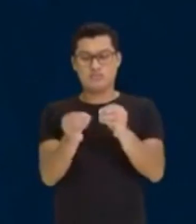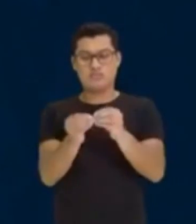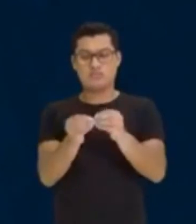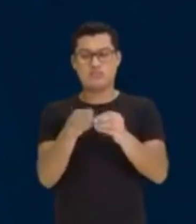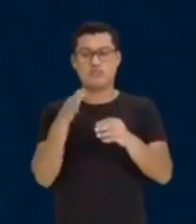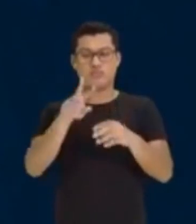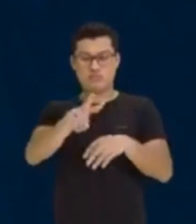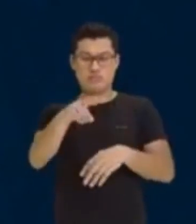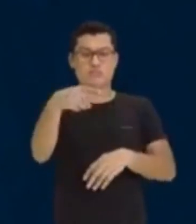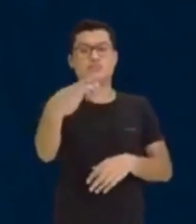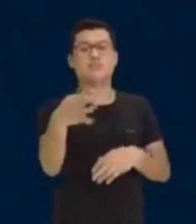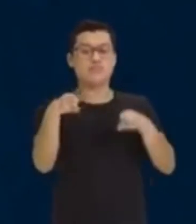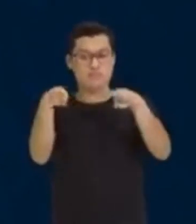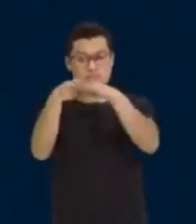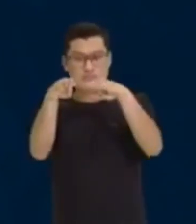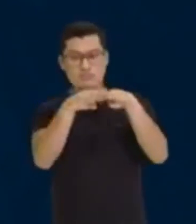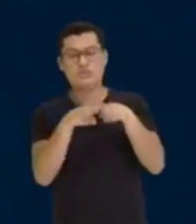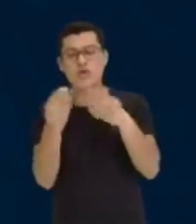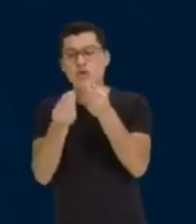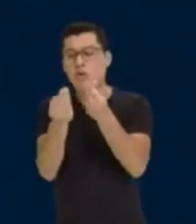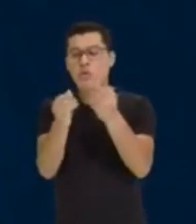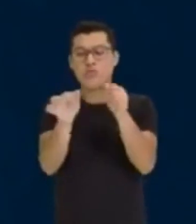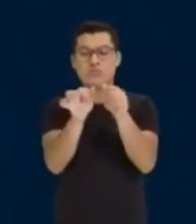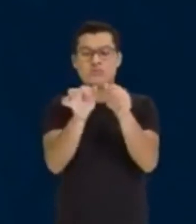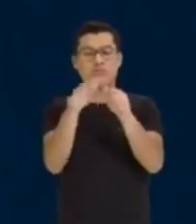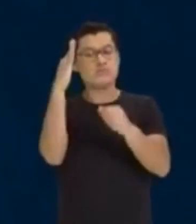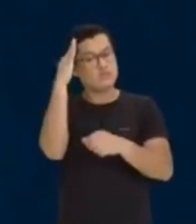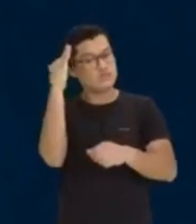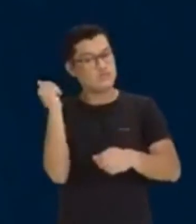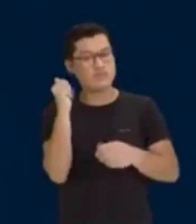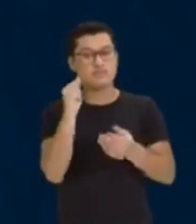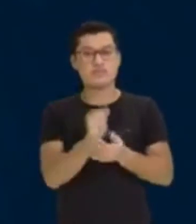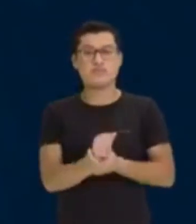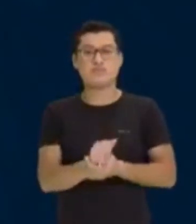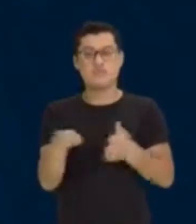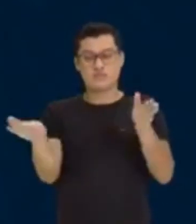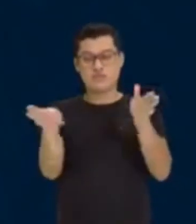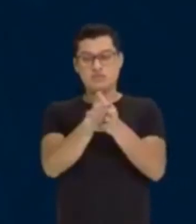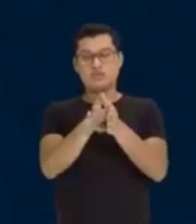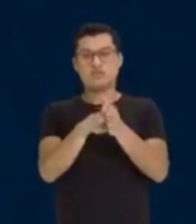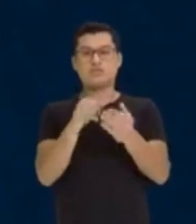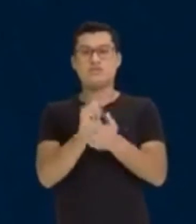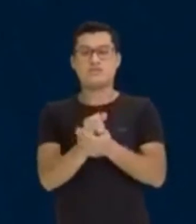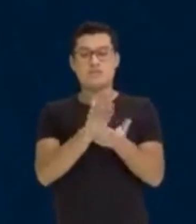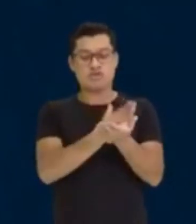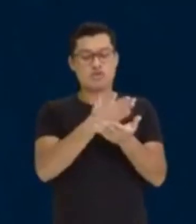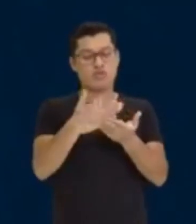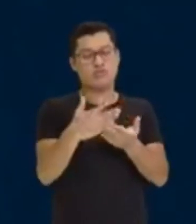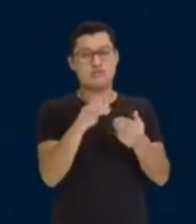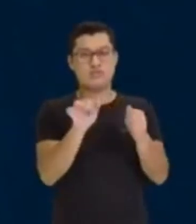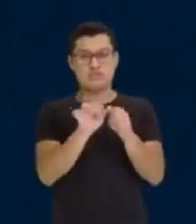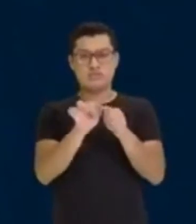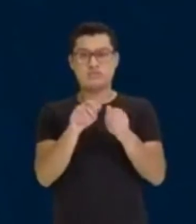proporcionais. E como é que você faz isso aí, ó? Muito bem. Você chega aqui, ó, e começa montando a proporção. 60